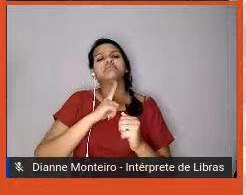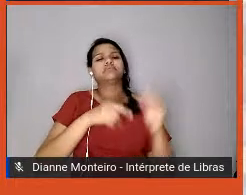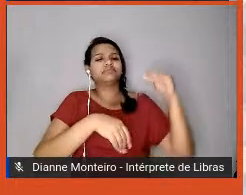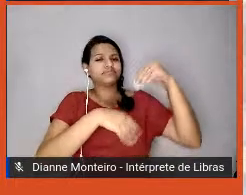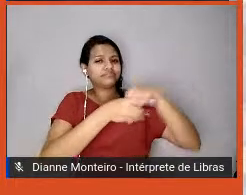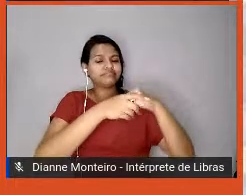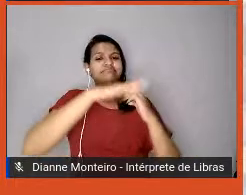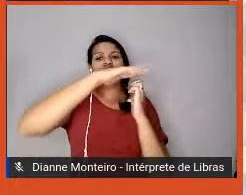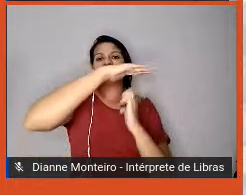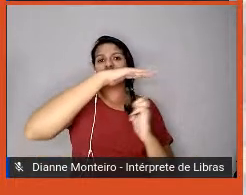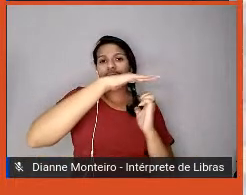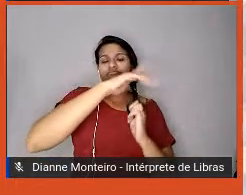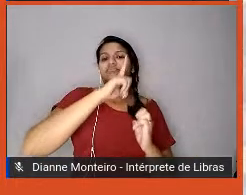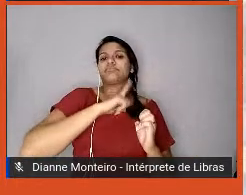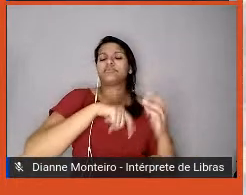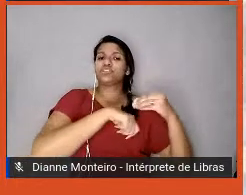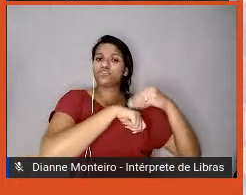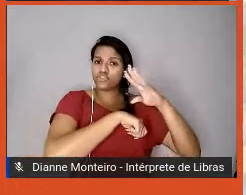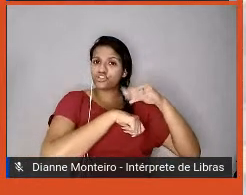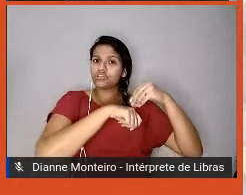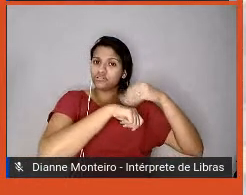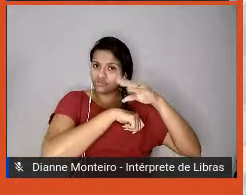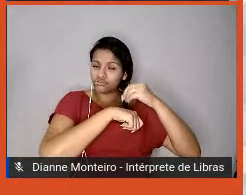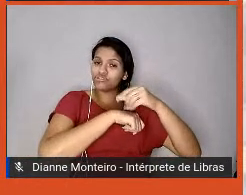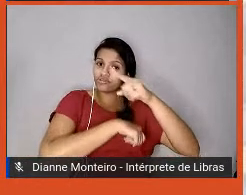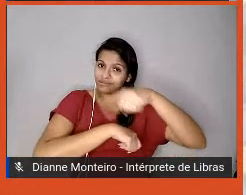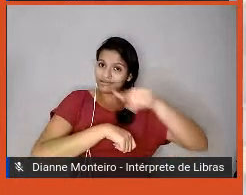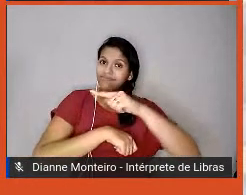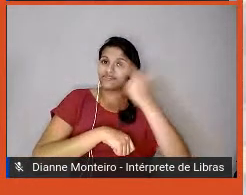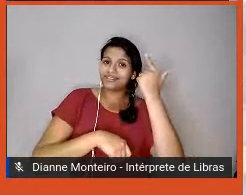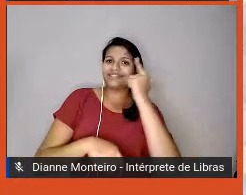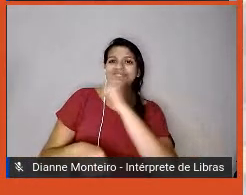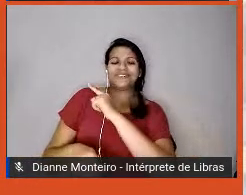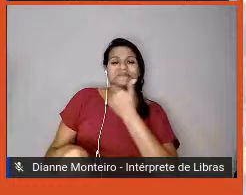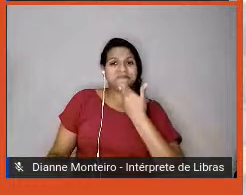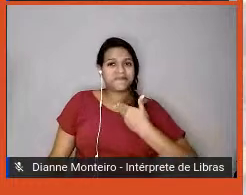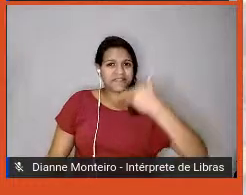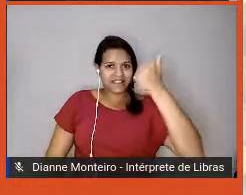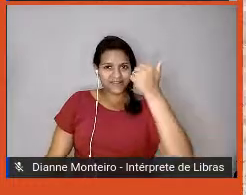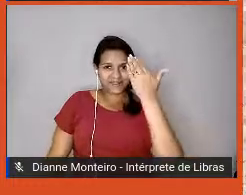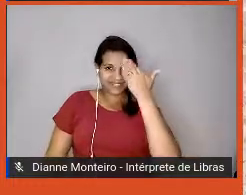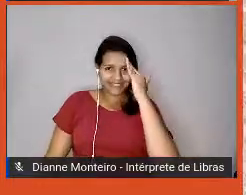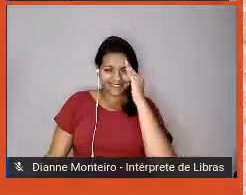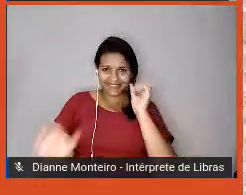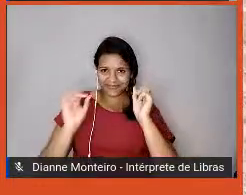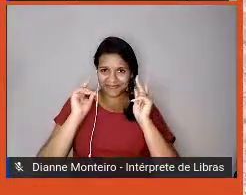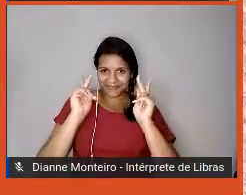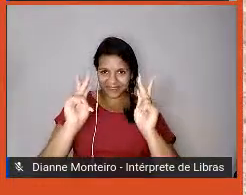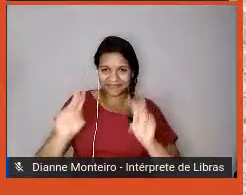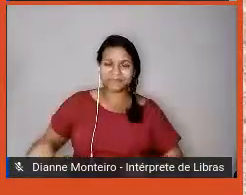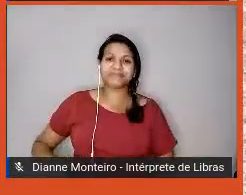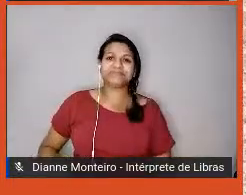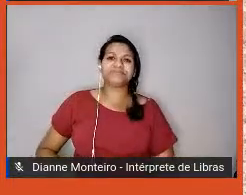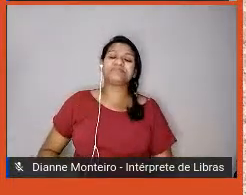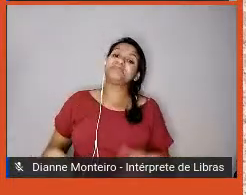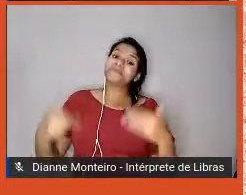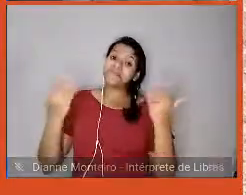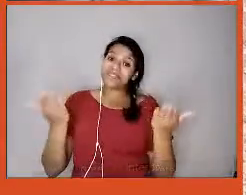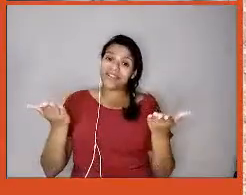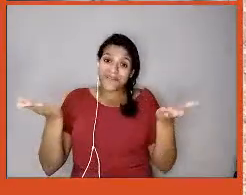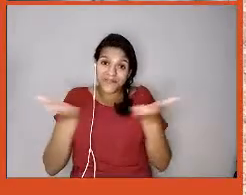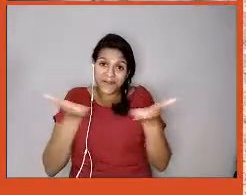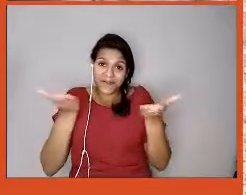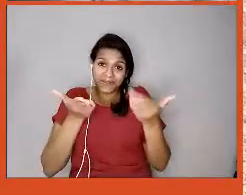dentro dessas referências para que vocês consigam se organizar, tudo bem? então, pessoal, é isso que eu tinha